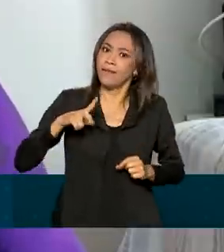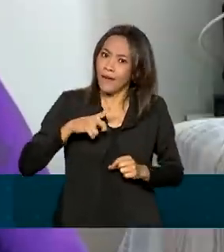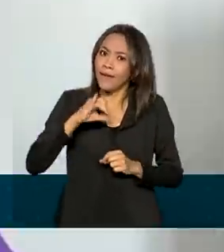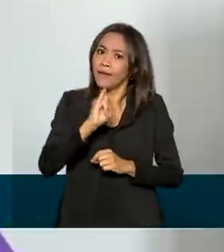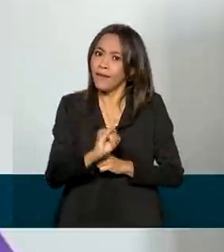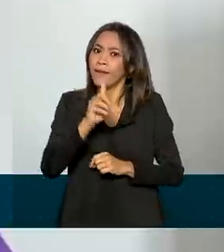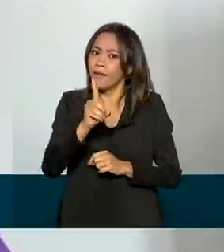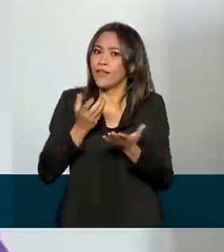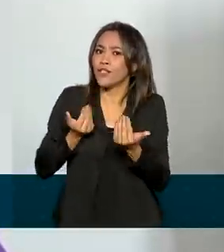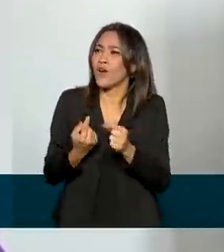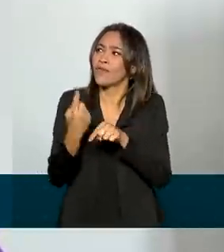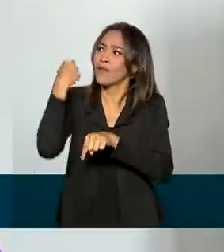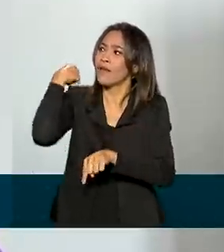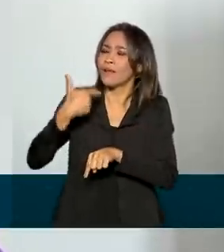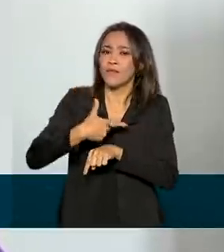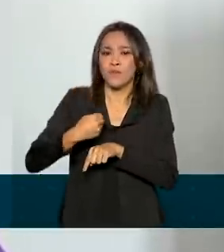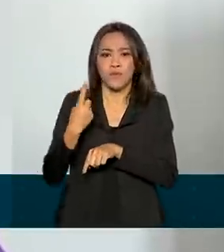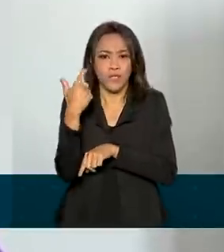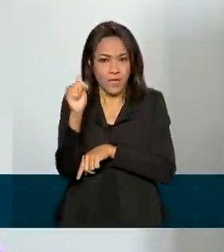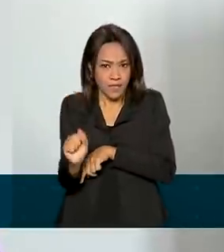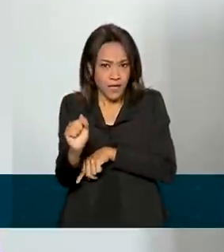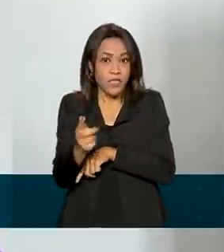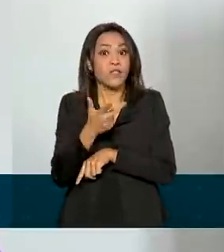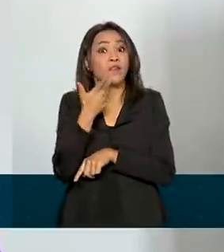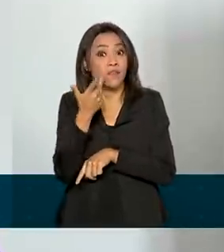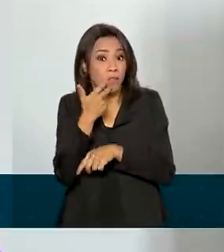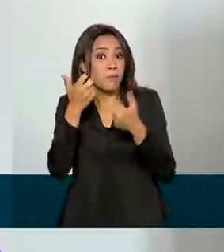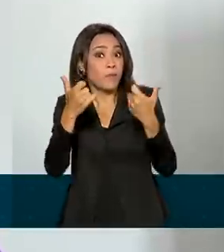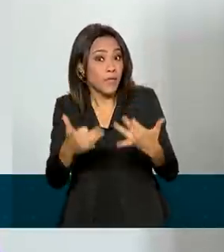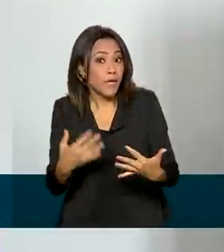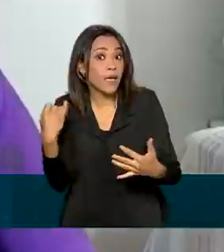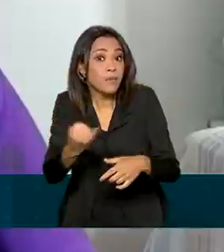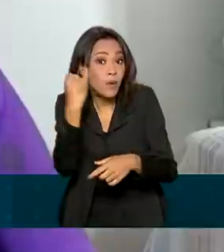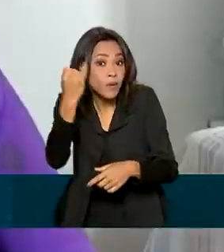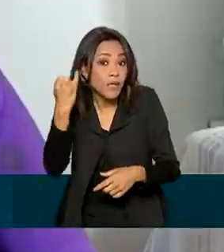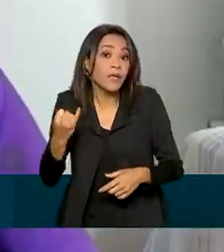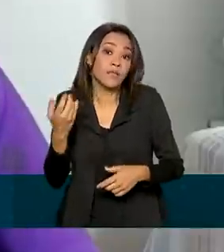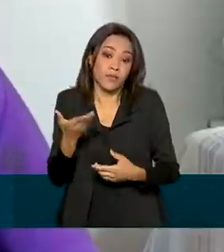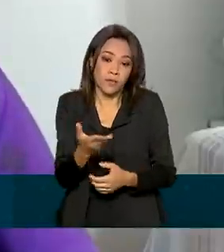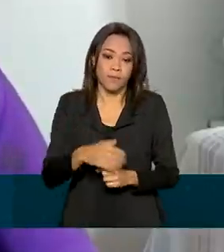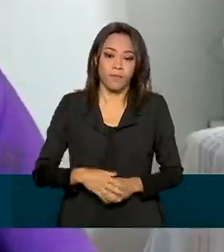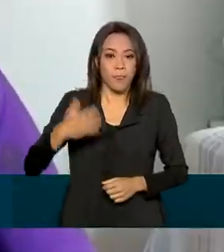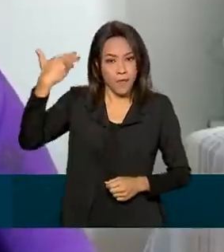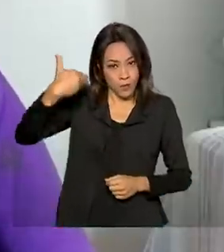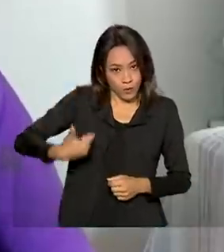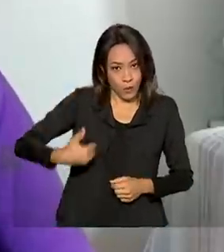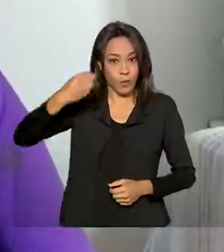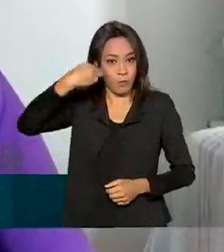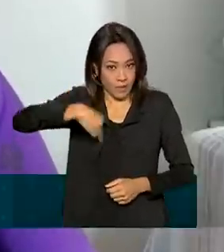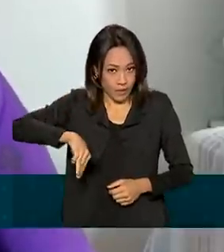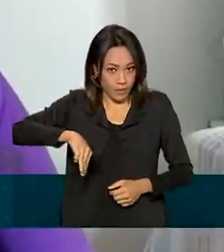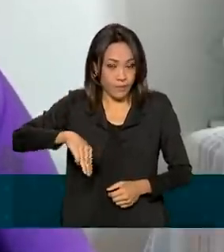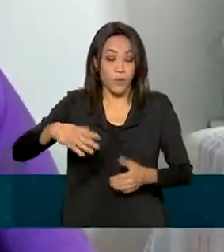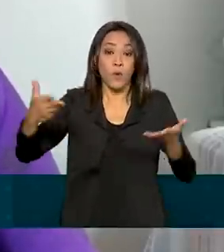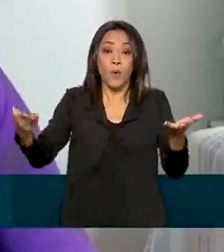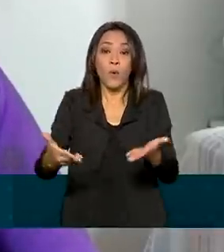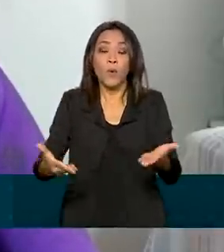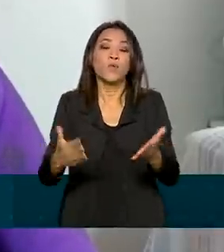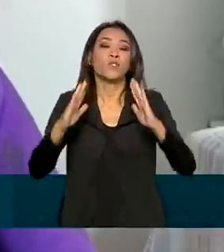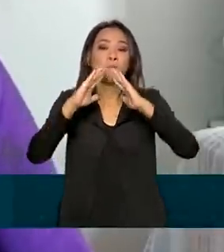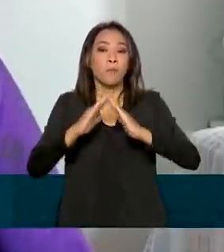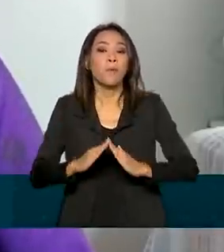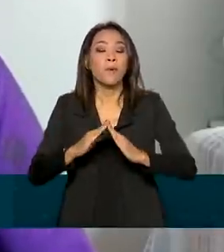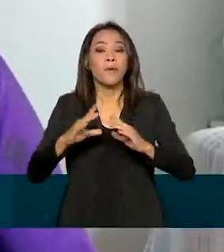desde 2017 e fala dos benefícios da carteira. Eu sou do Maranhão, atualmente eu moro em Brasília.